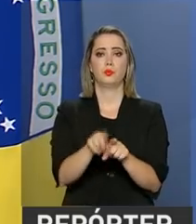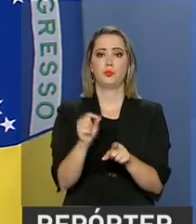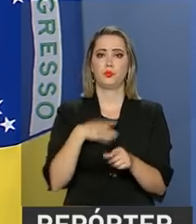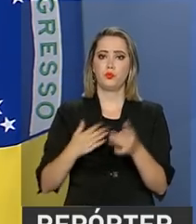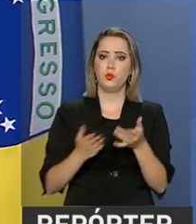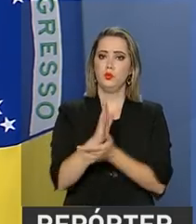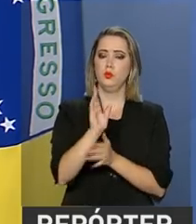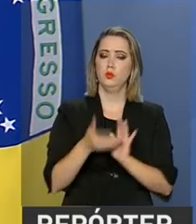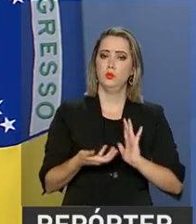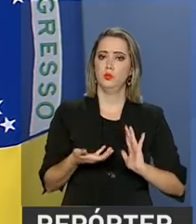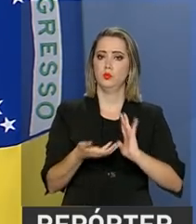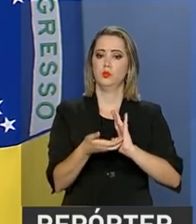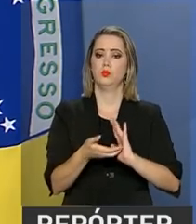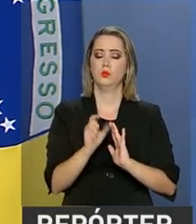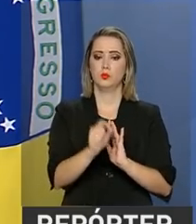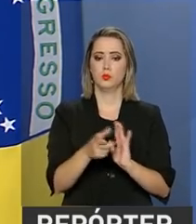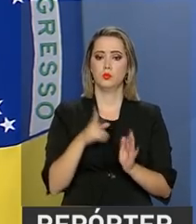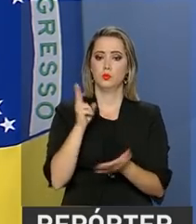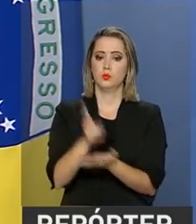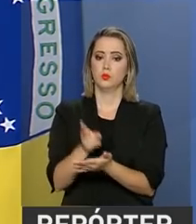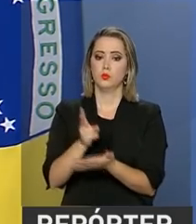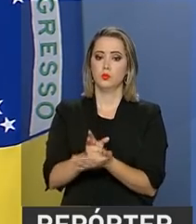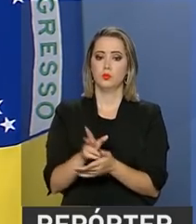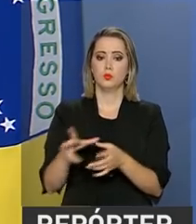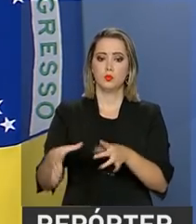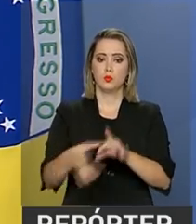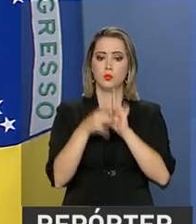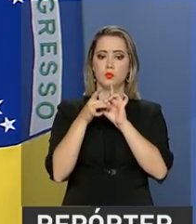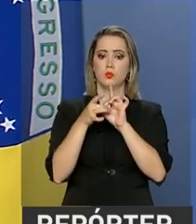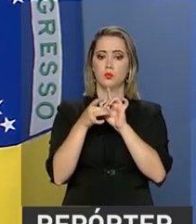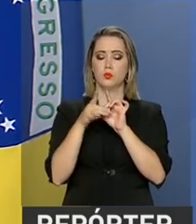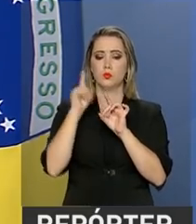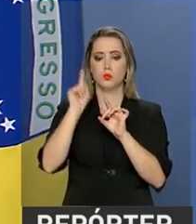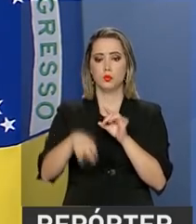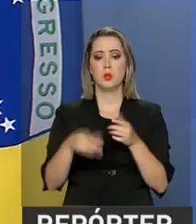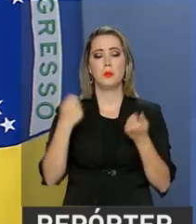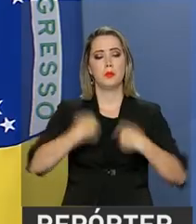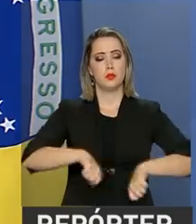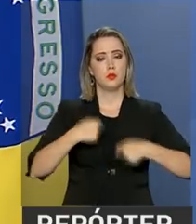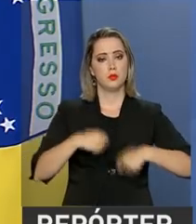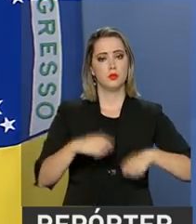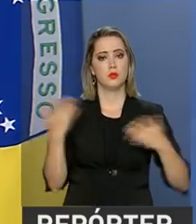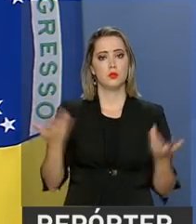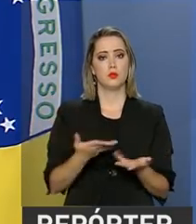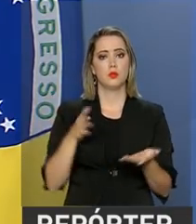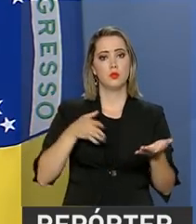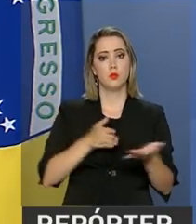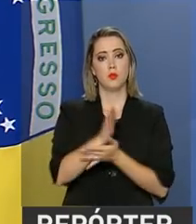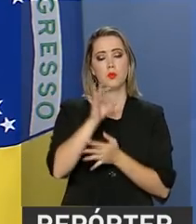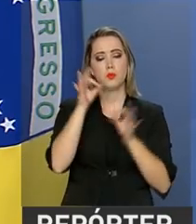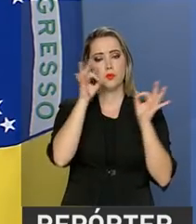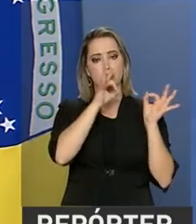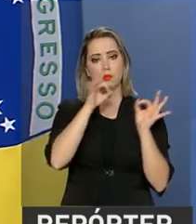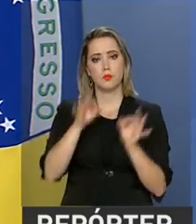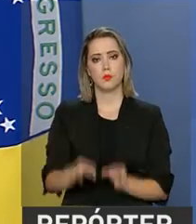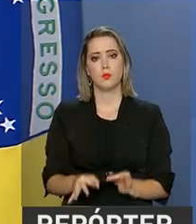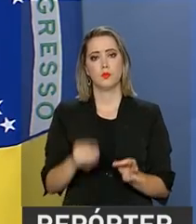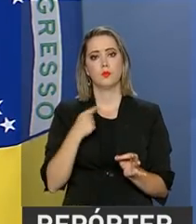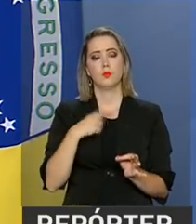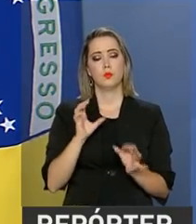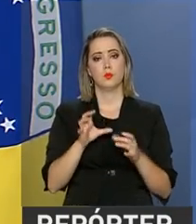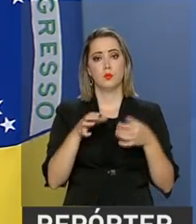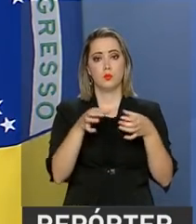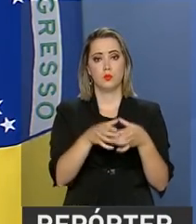projeto na Câmara. O mesmo grau de engajamento será agora necessário para a aprovação definitiva da reforma